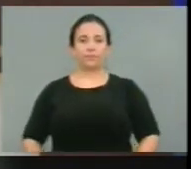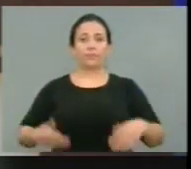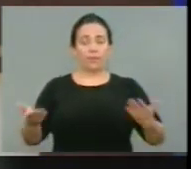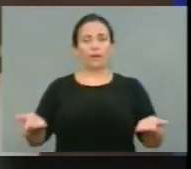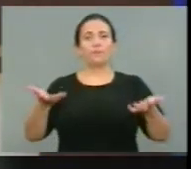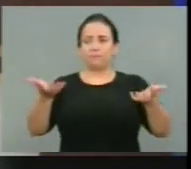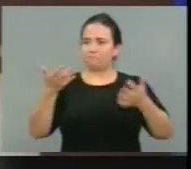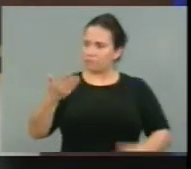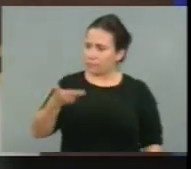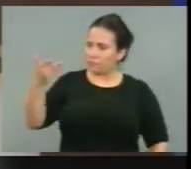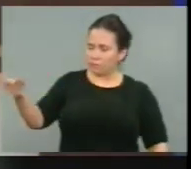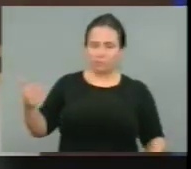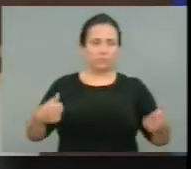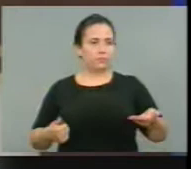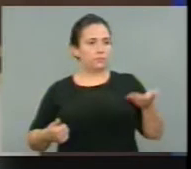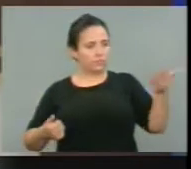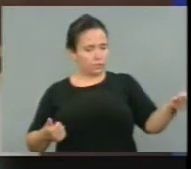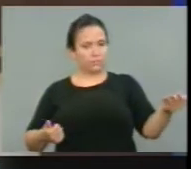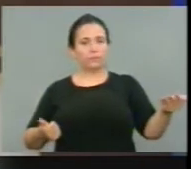apartes e poder